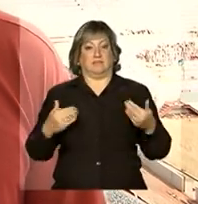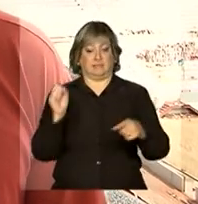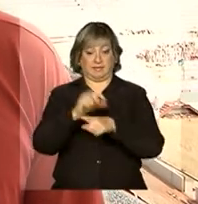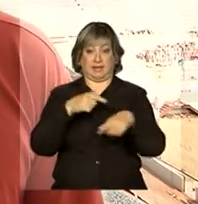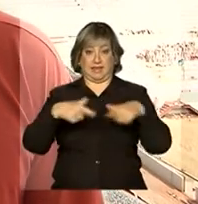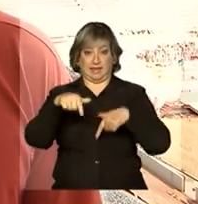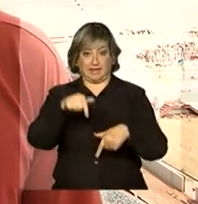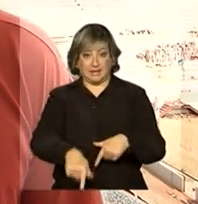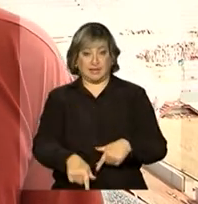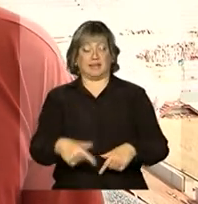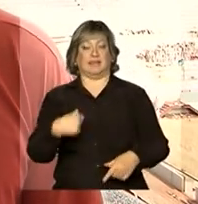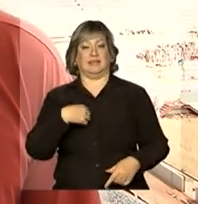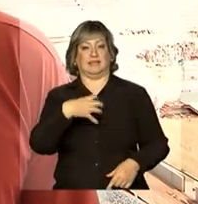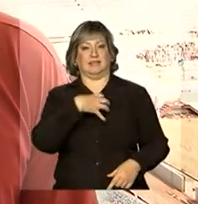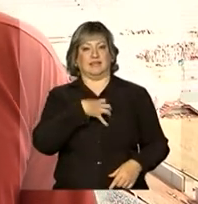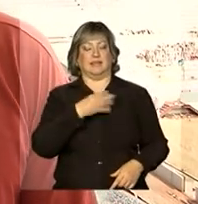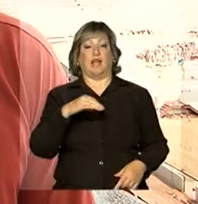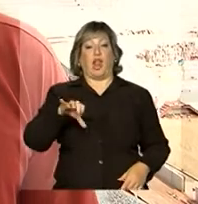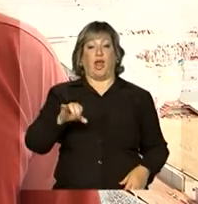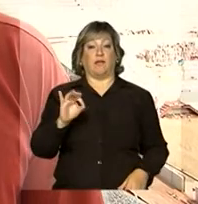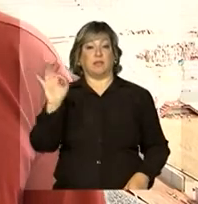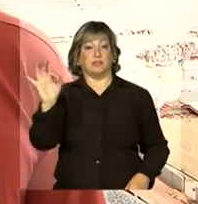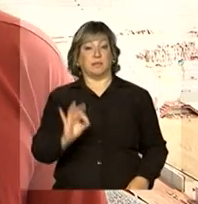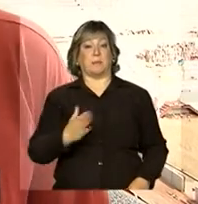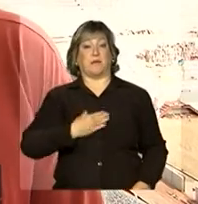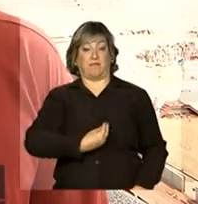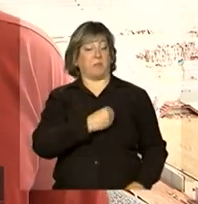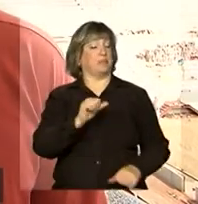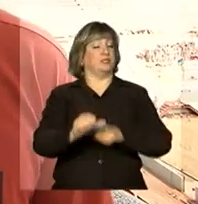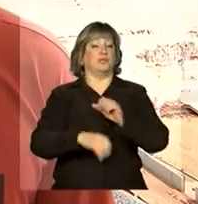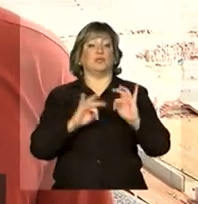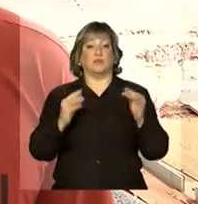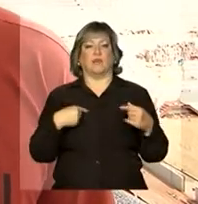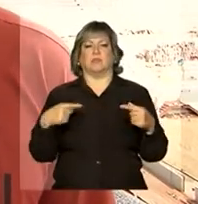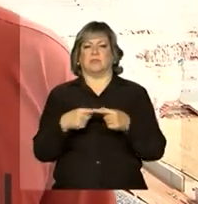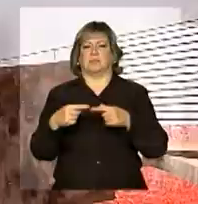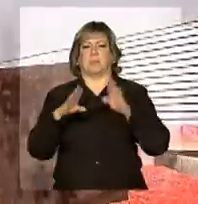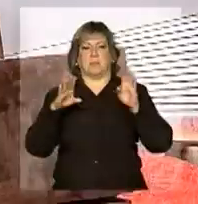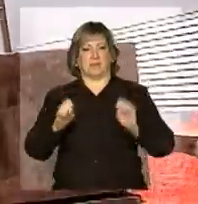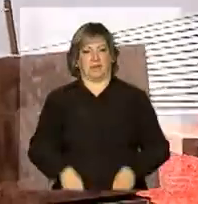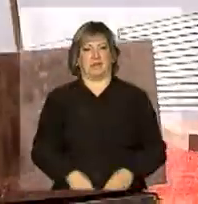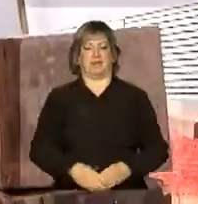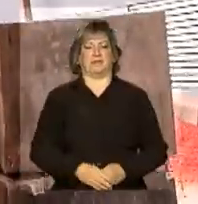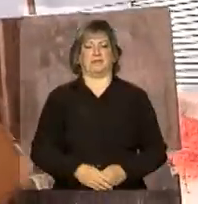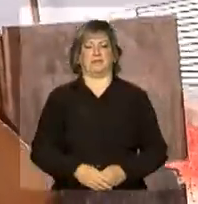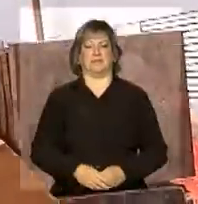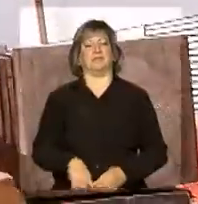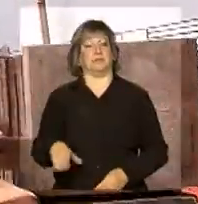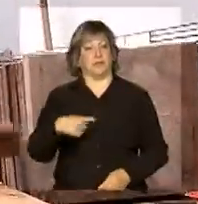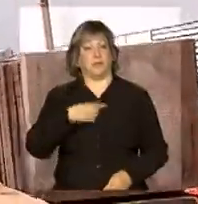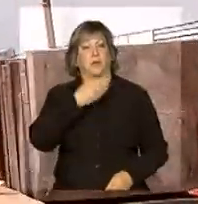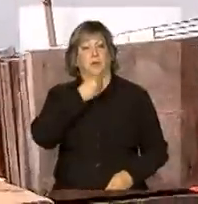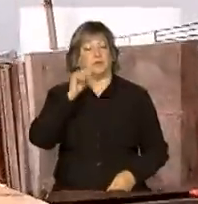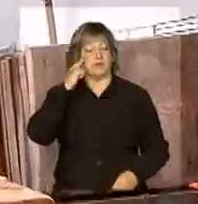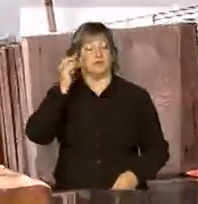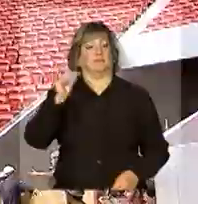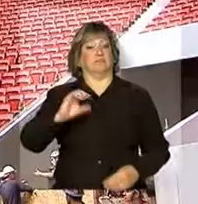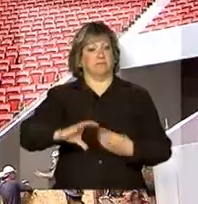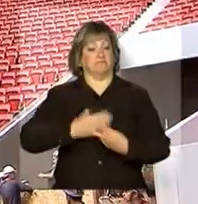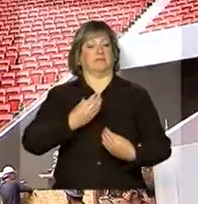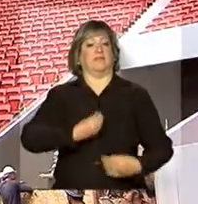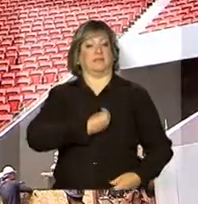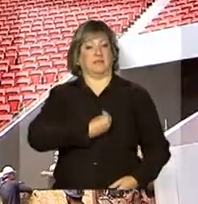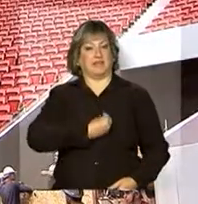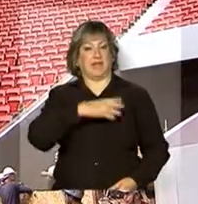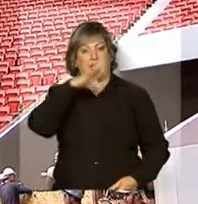vim trabalhar aqui, 90% da minha vida mudou. Tudo que eu faço dá certo. Lições de vida e também fatos